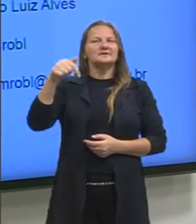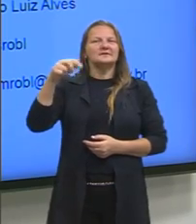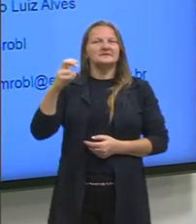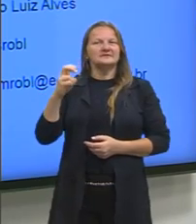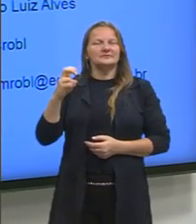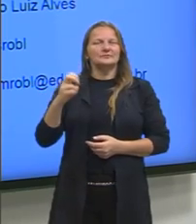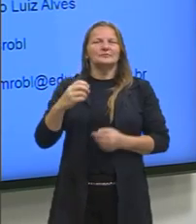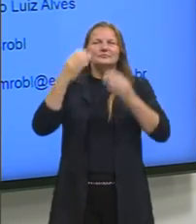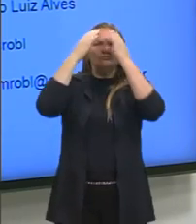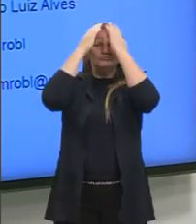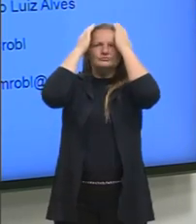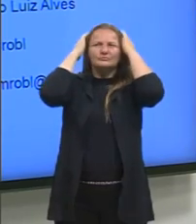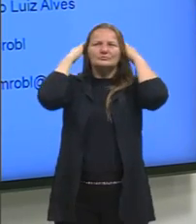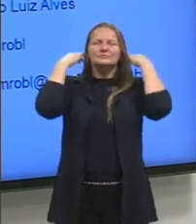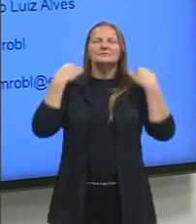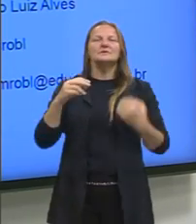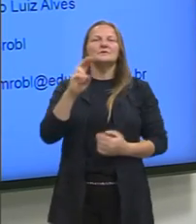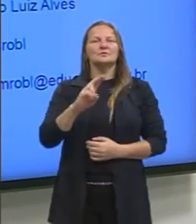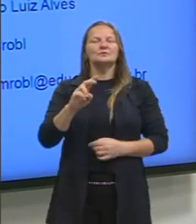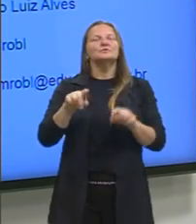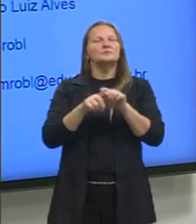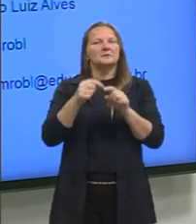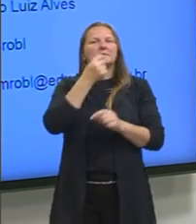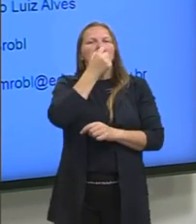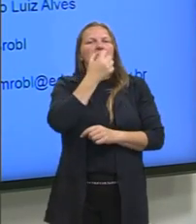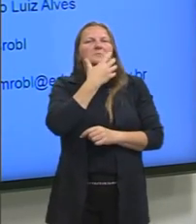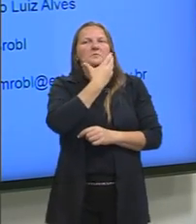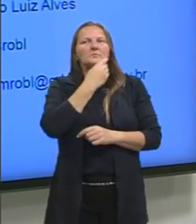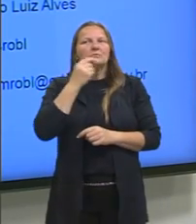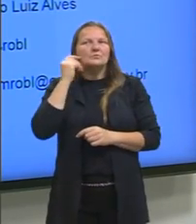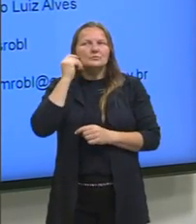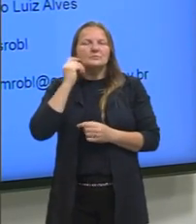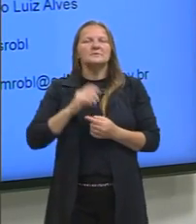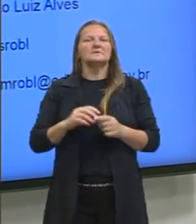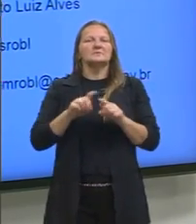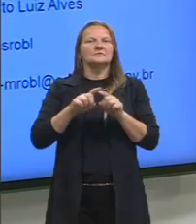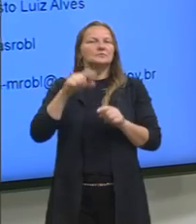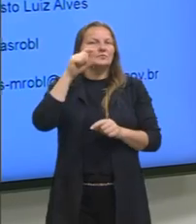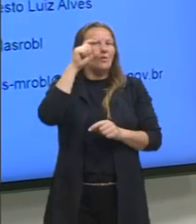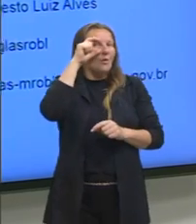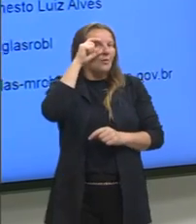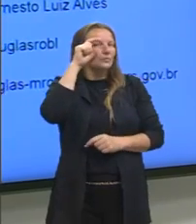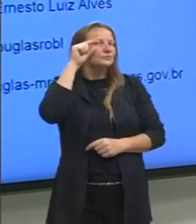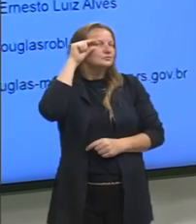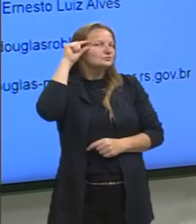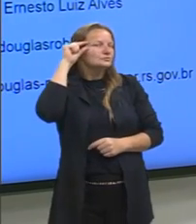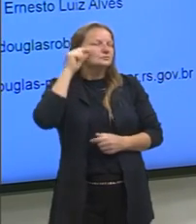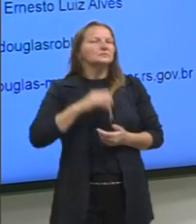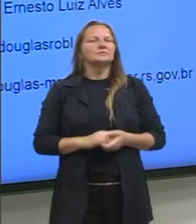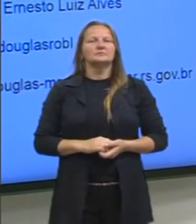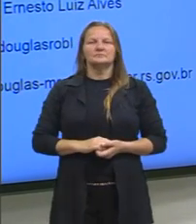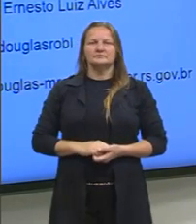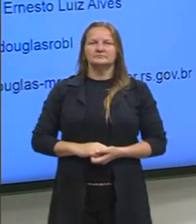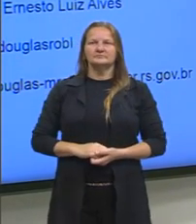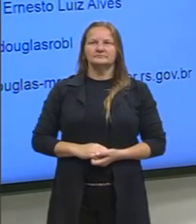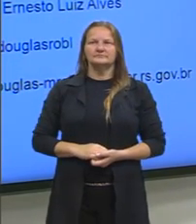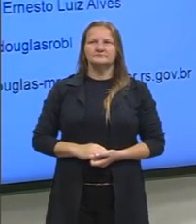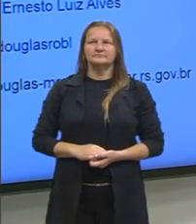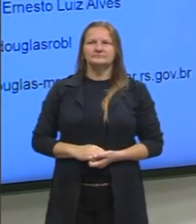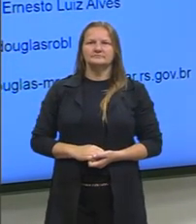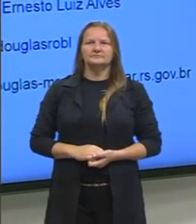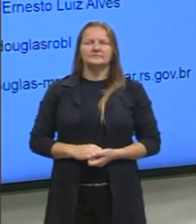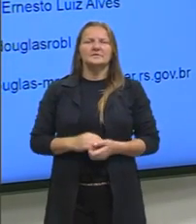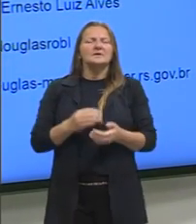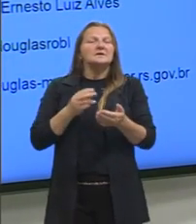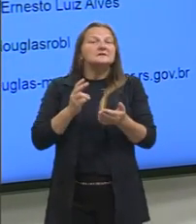tenho cabelos curtos, uso também barba curta e tenho óculos de hastes largas, como adereço do meu rosto. Todo